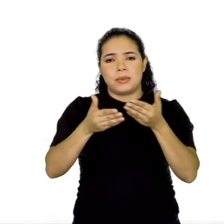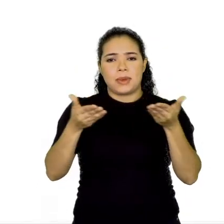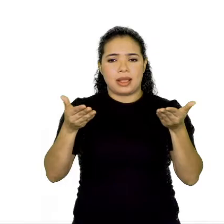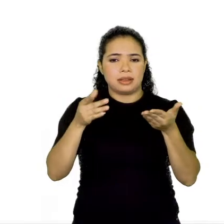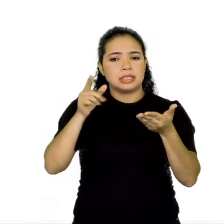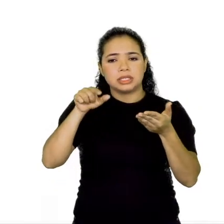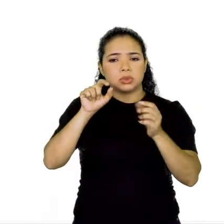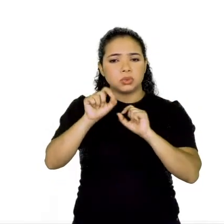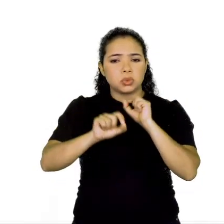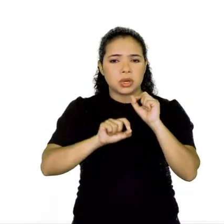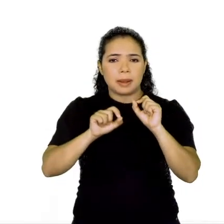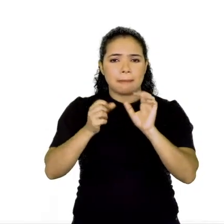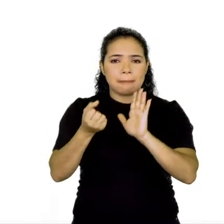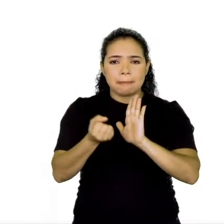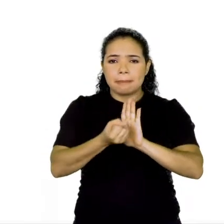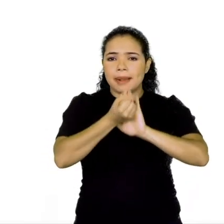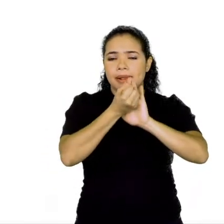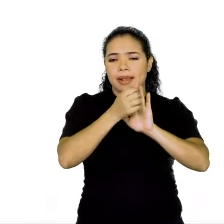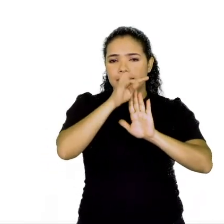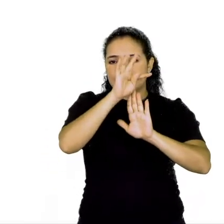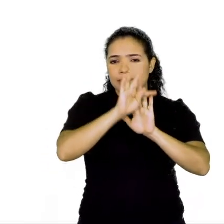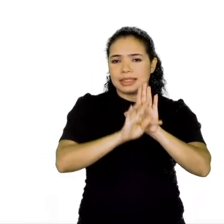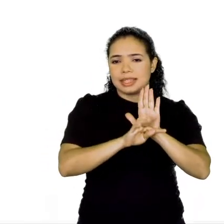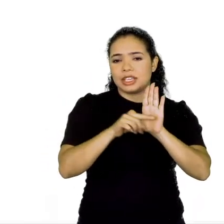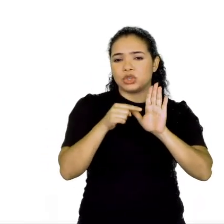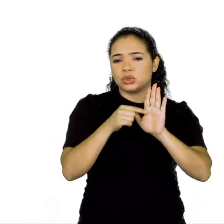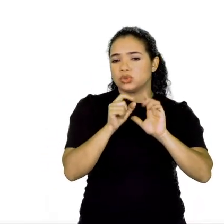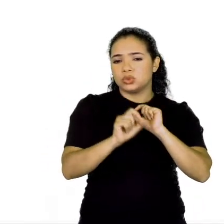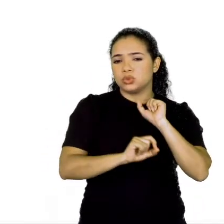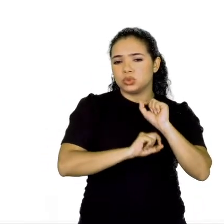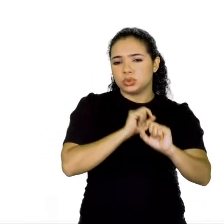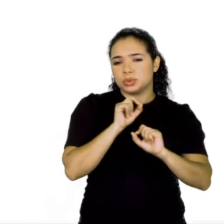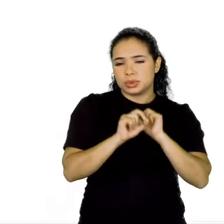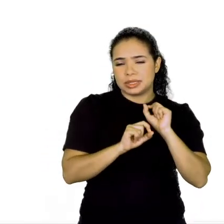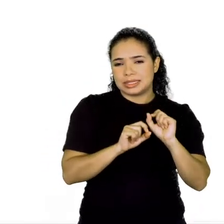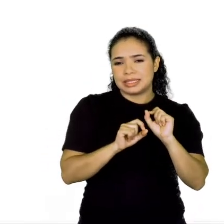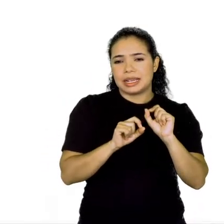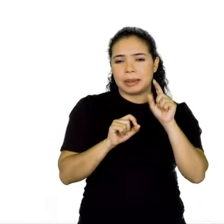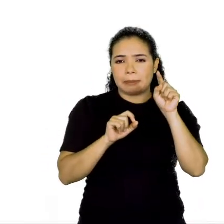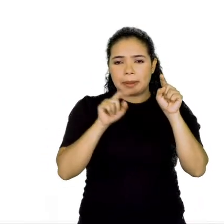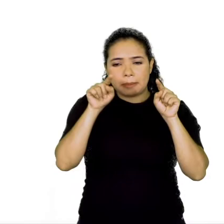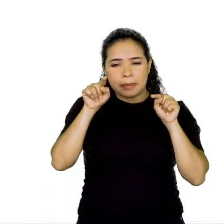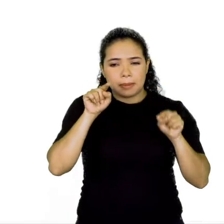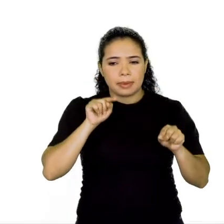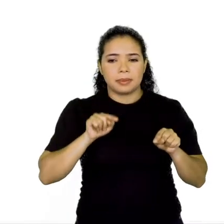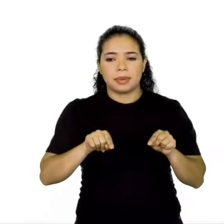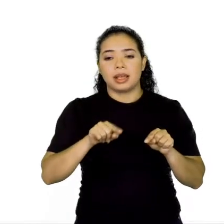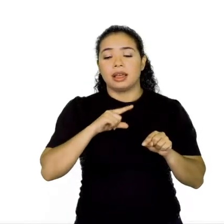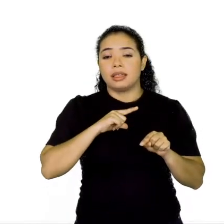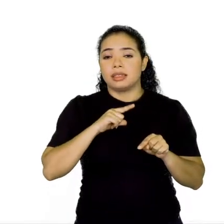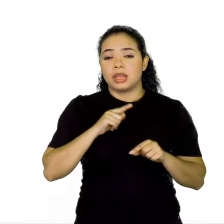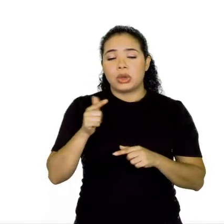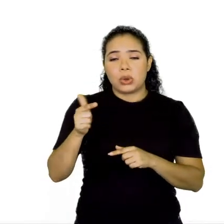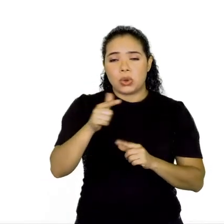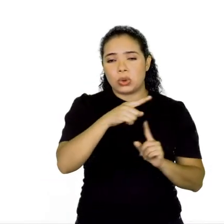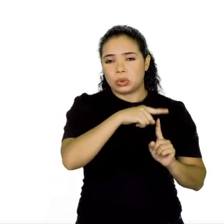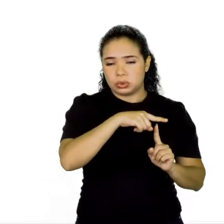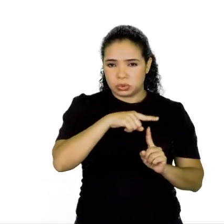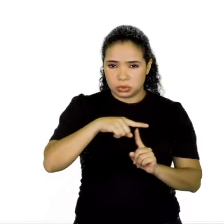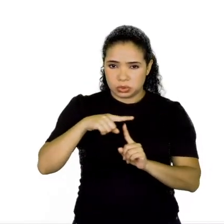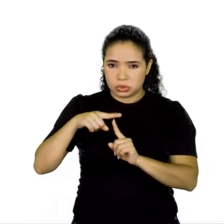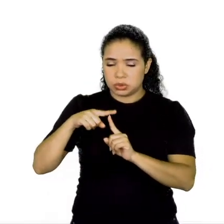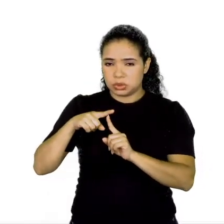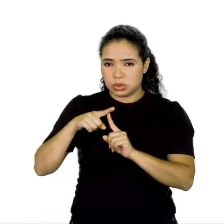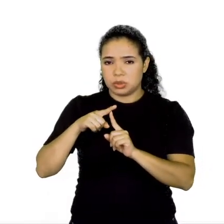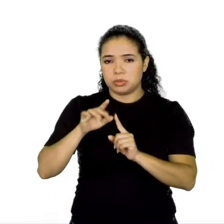marcantes nesse texto que vocês vão estudar ou alienista, existem outras figuras de linguagem que